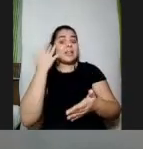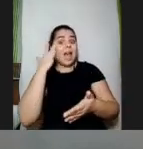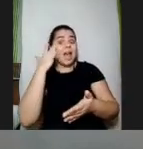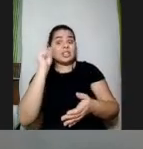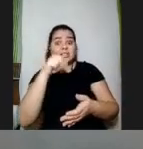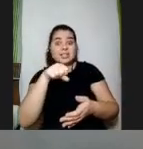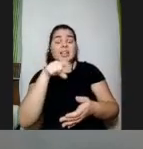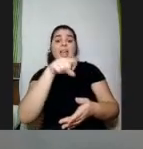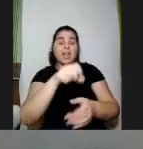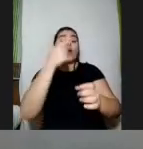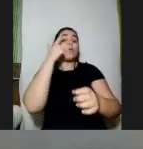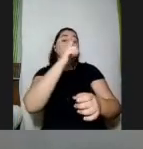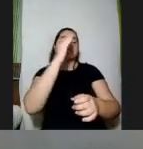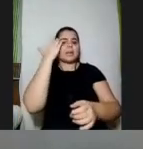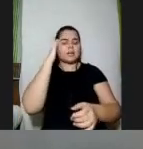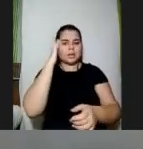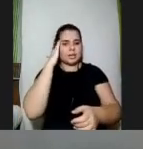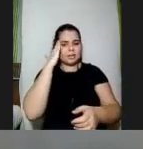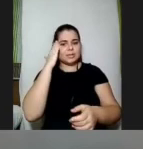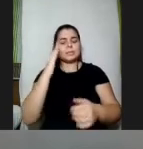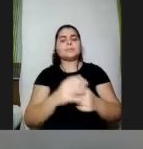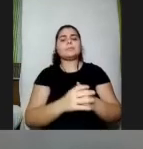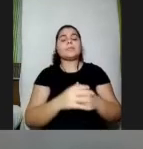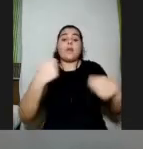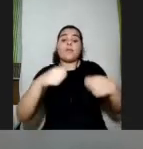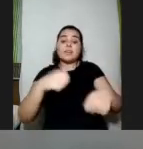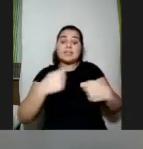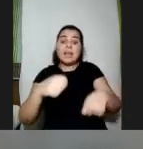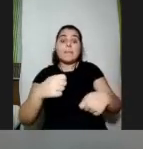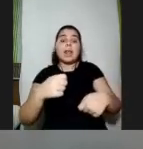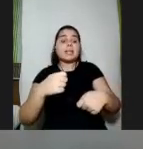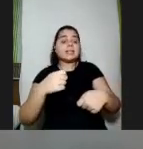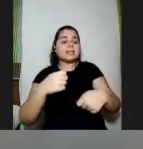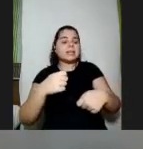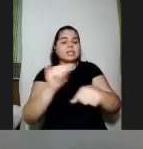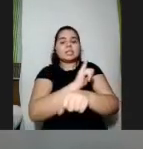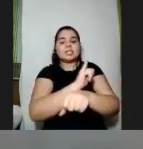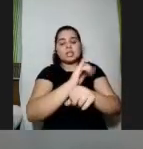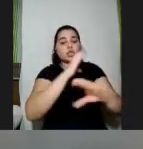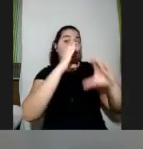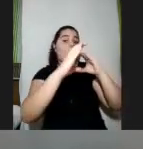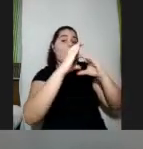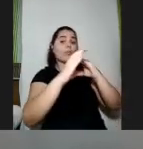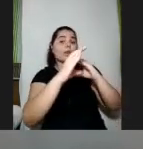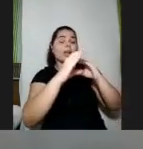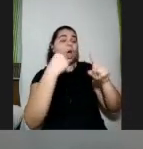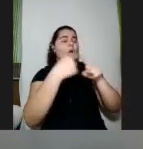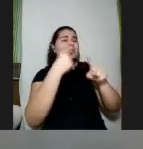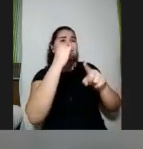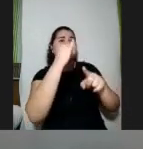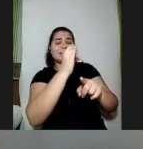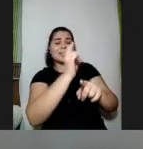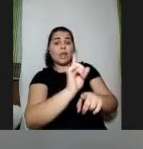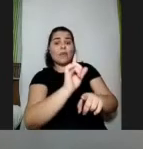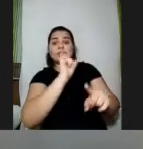capaz de entender e você tem que achar uma maneira de se comunicar com ela porque sem isso ela você nunca vai alcançar